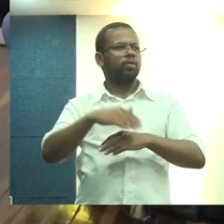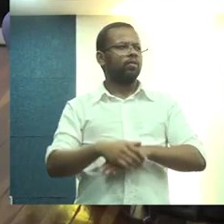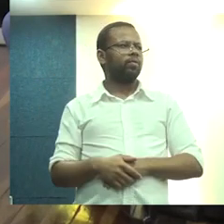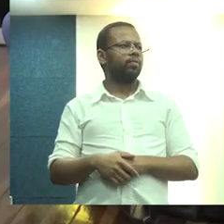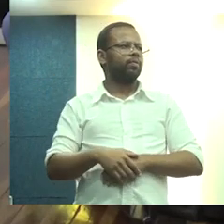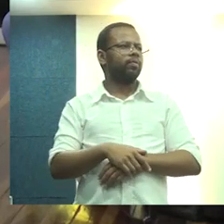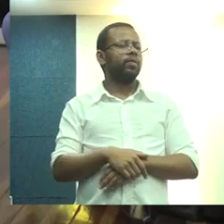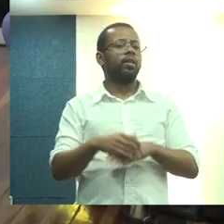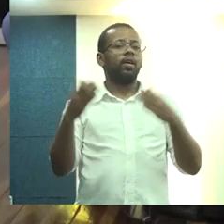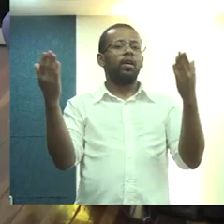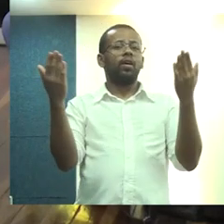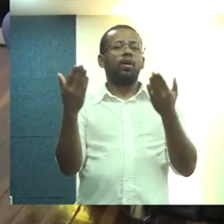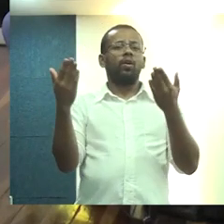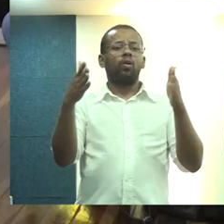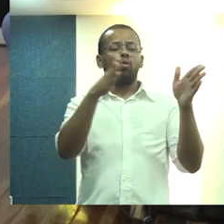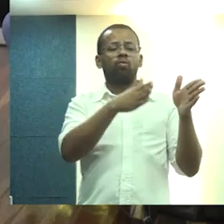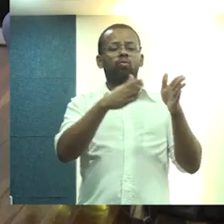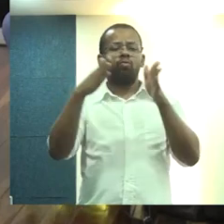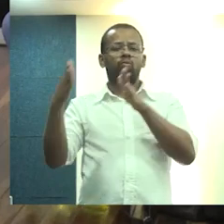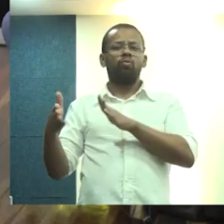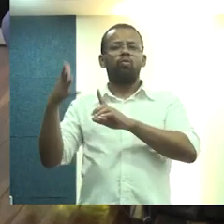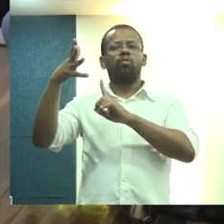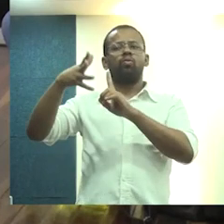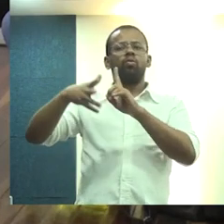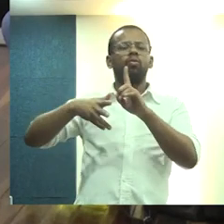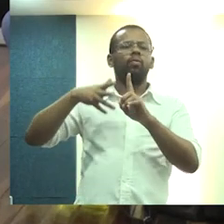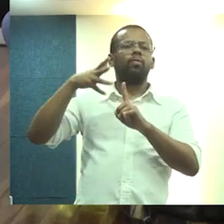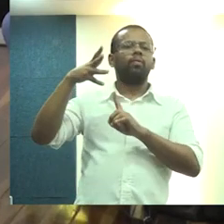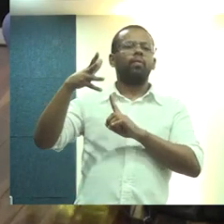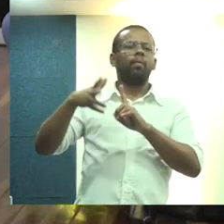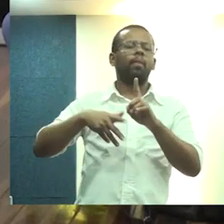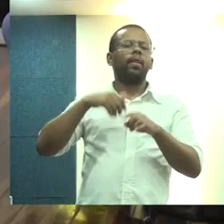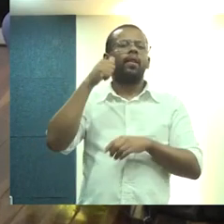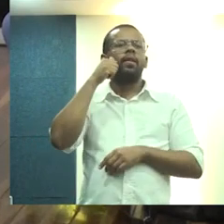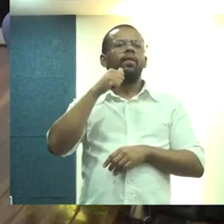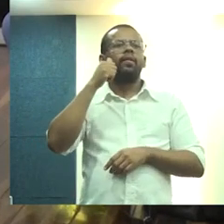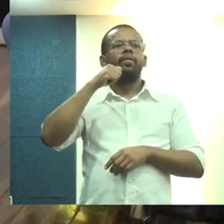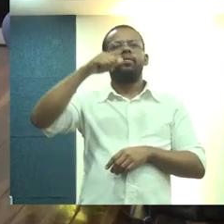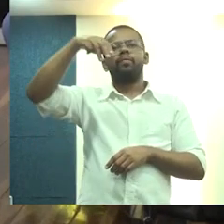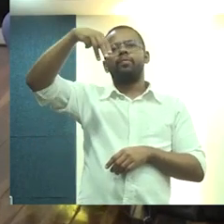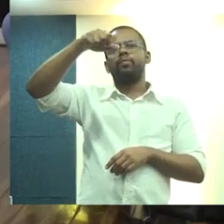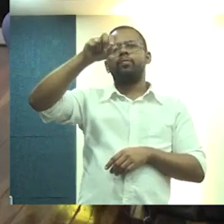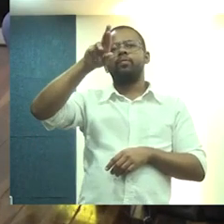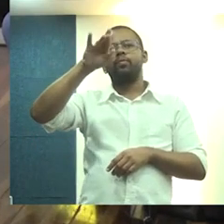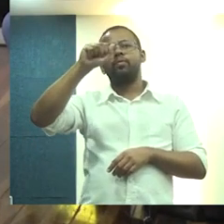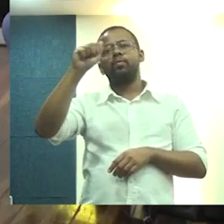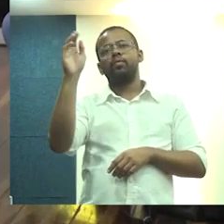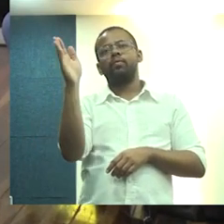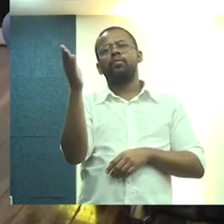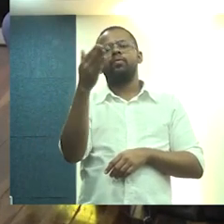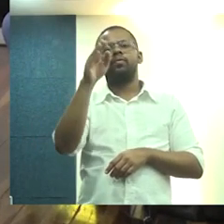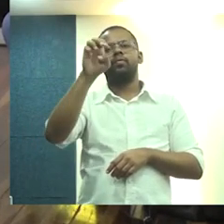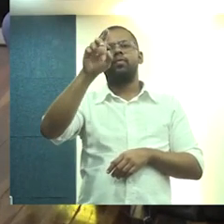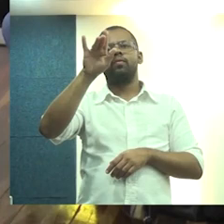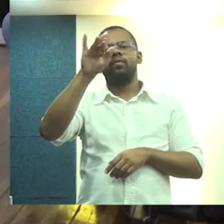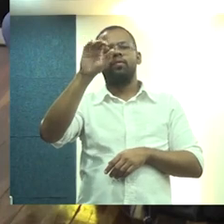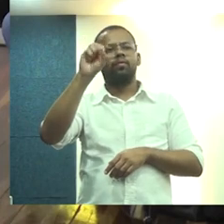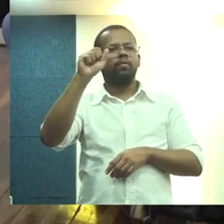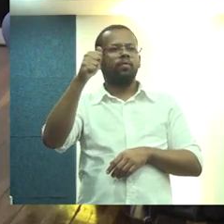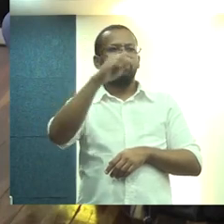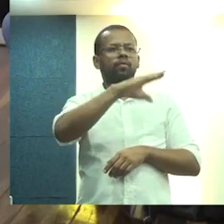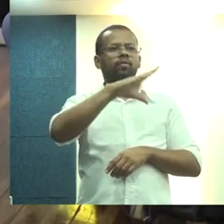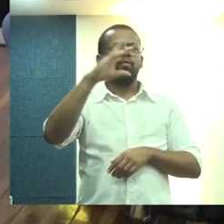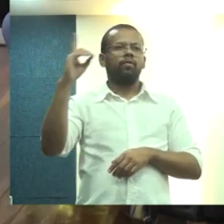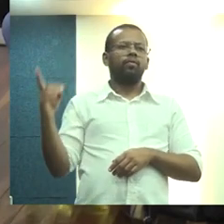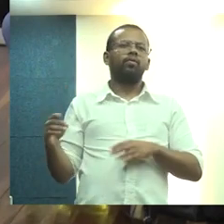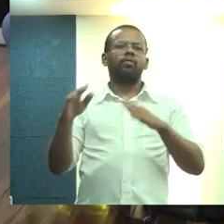E agora passamos a palavra para a senhora Maria Elisa Batista, coordenadora do